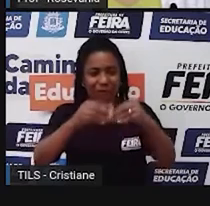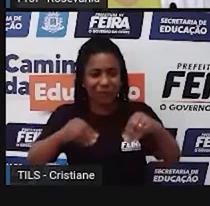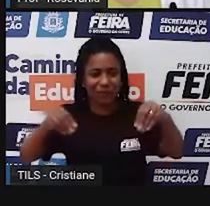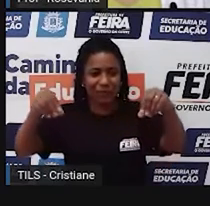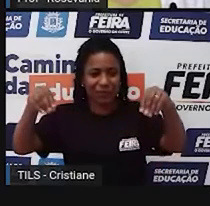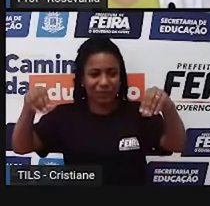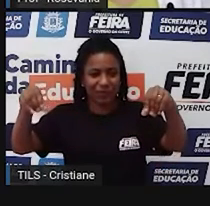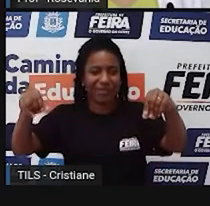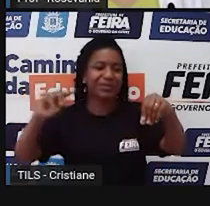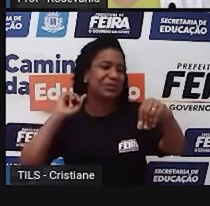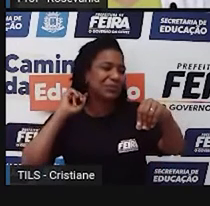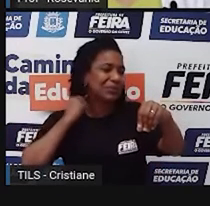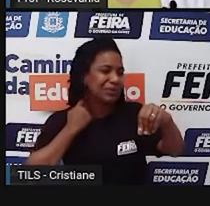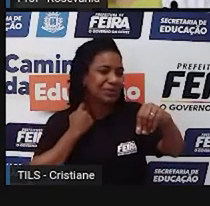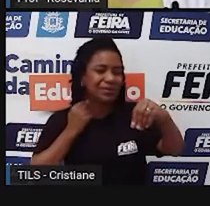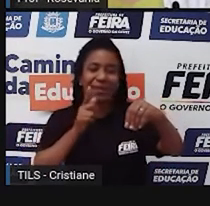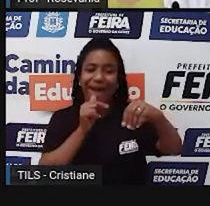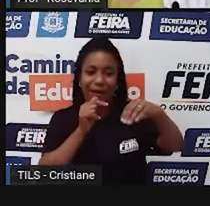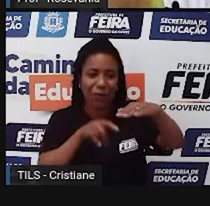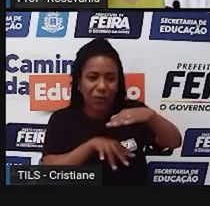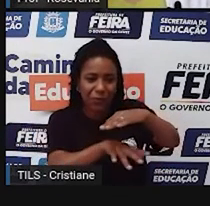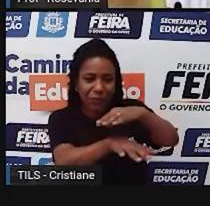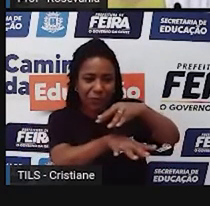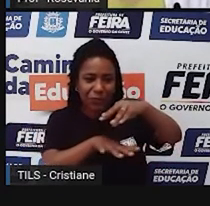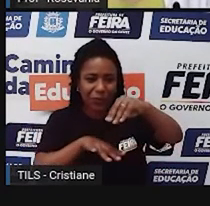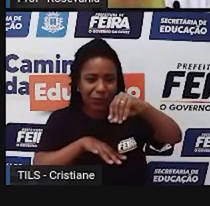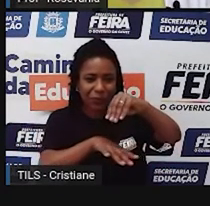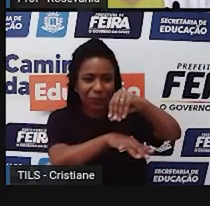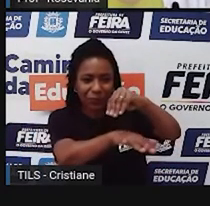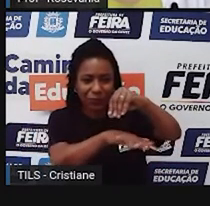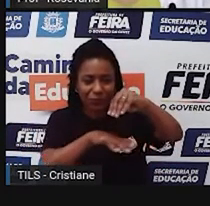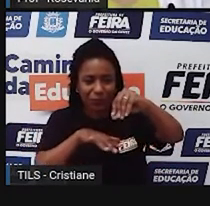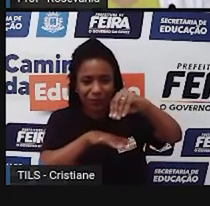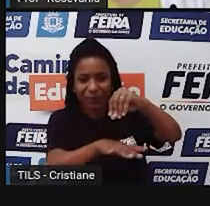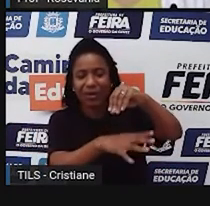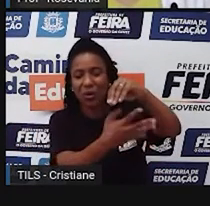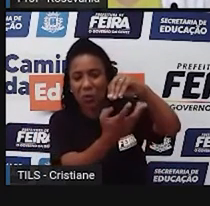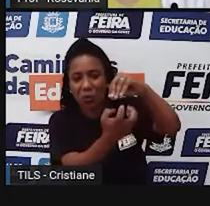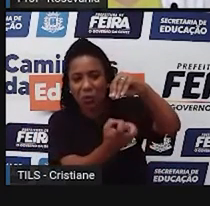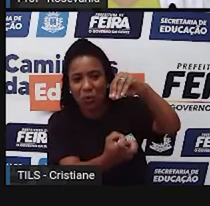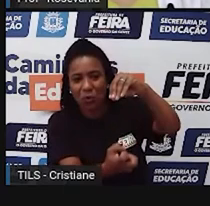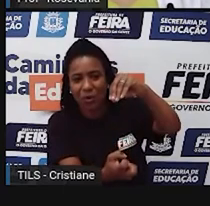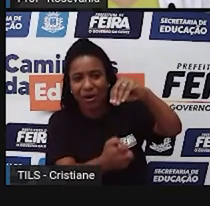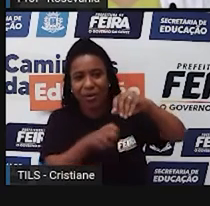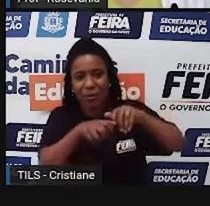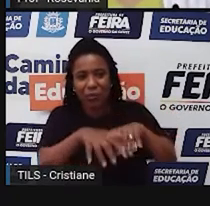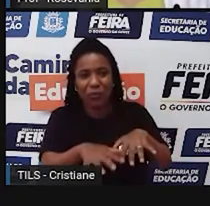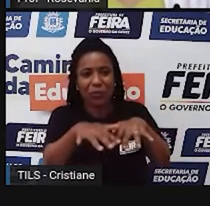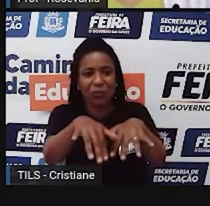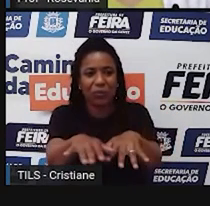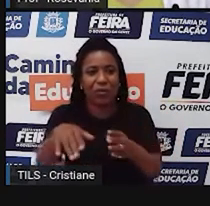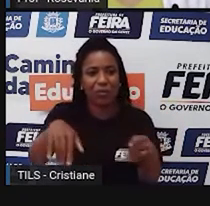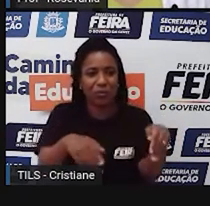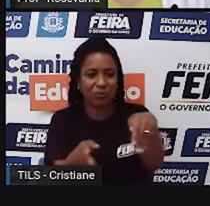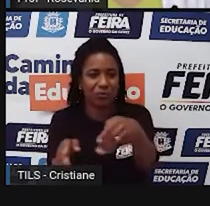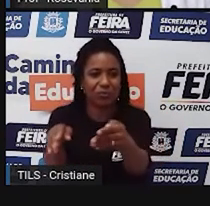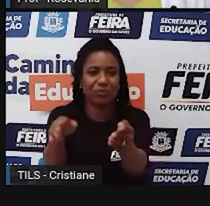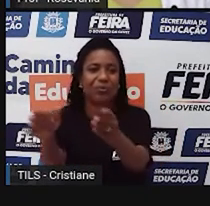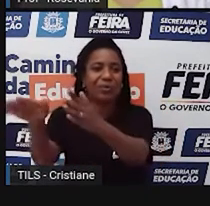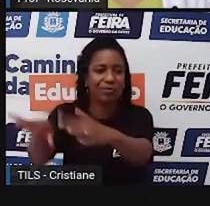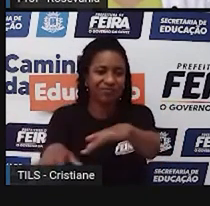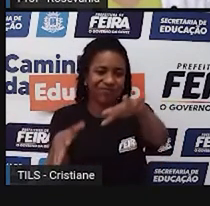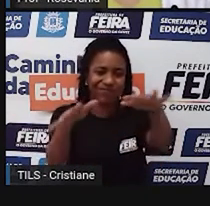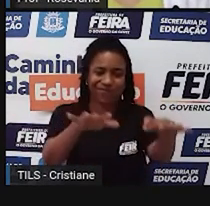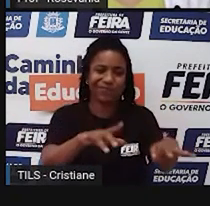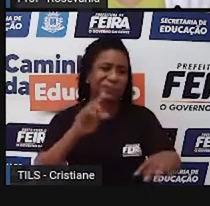contamina o lençol freático, consequentemente, vem as chuvas, vão contaminar também os mananciais hídricos, né, como os rios